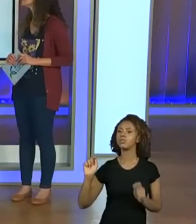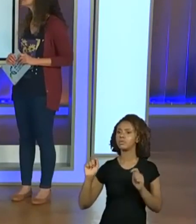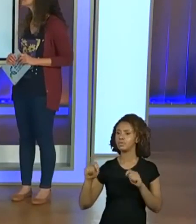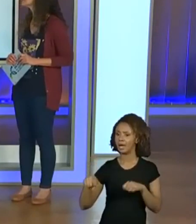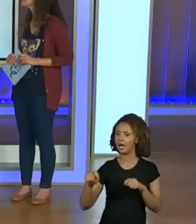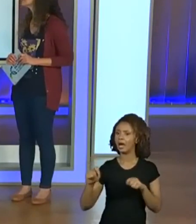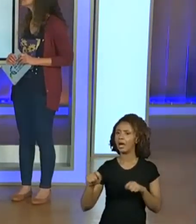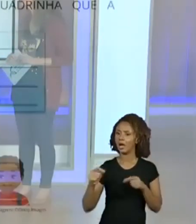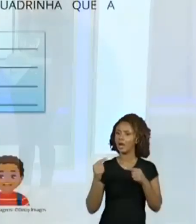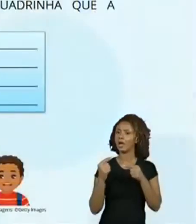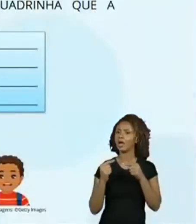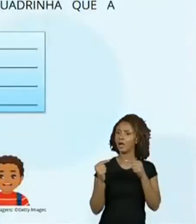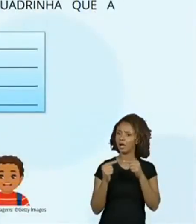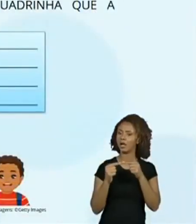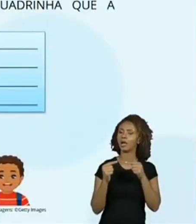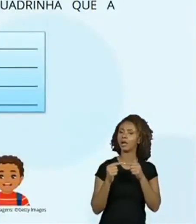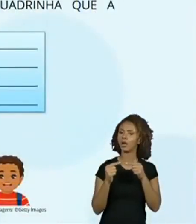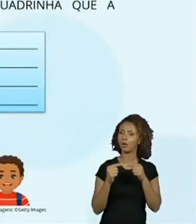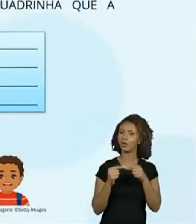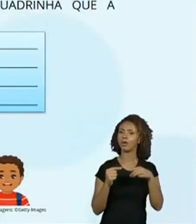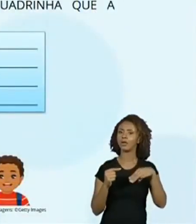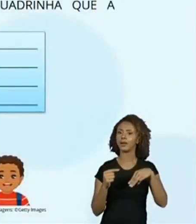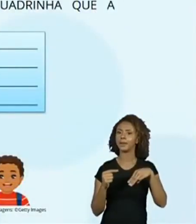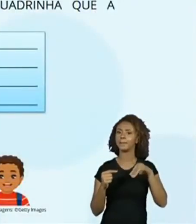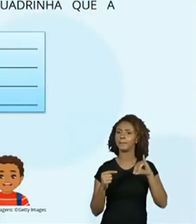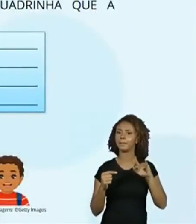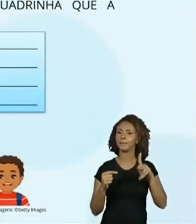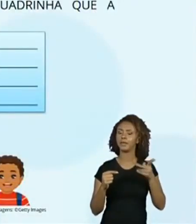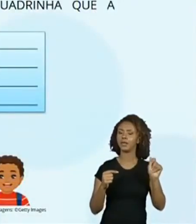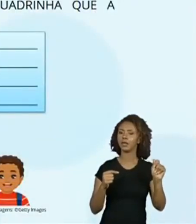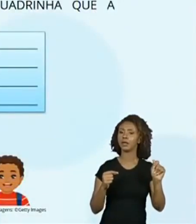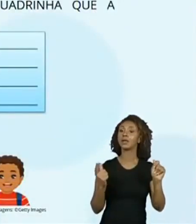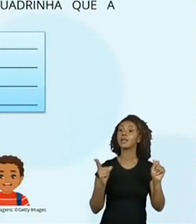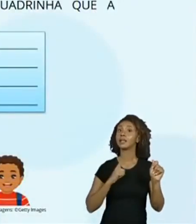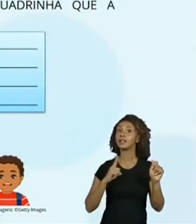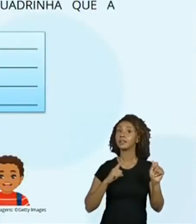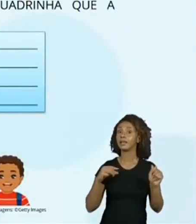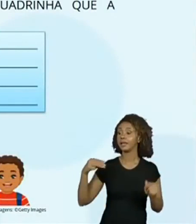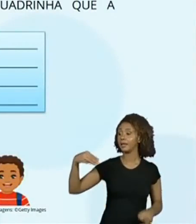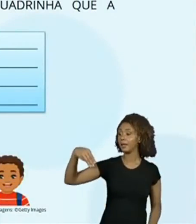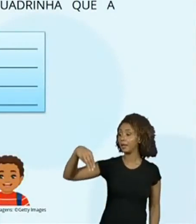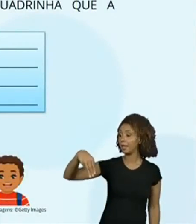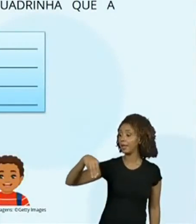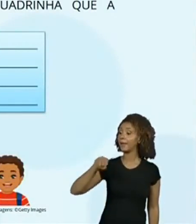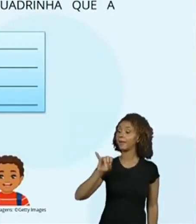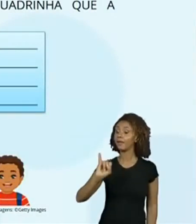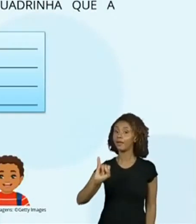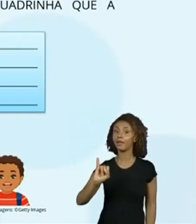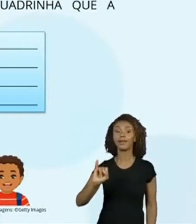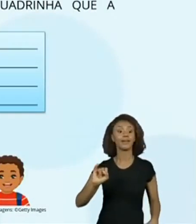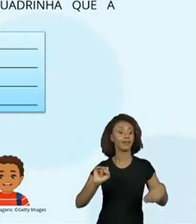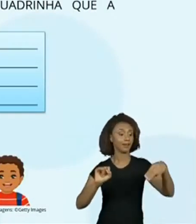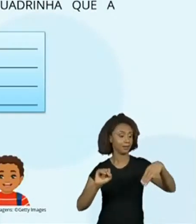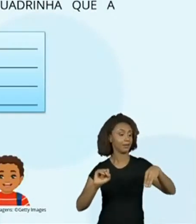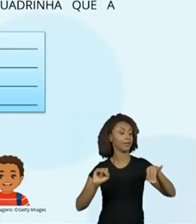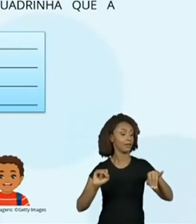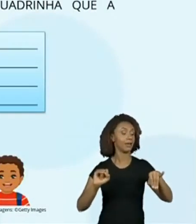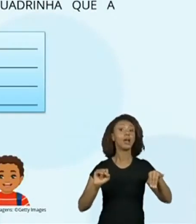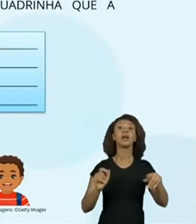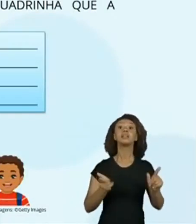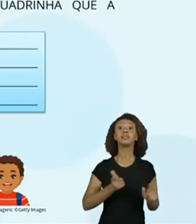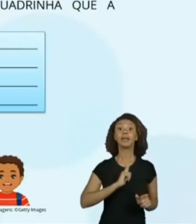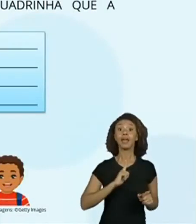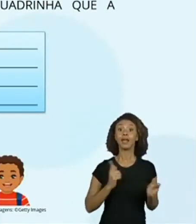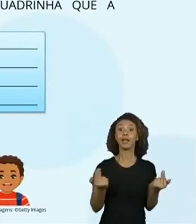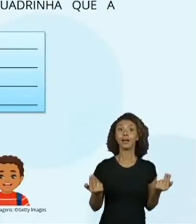e o I. Isso. Minha. Minha. Acho que a gente tem que ajudar.